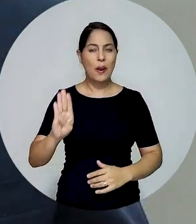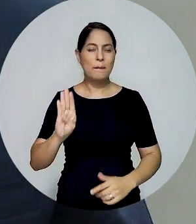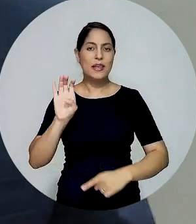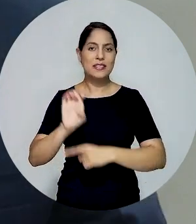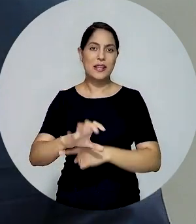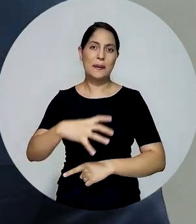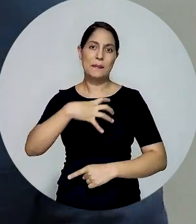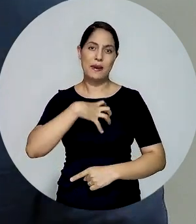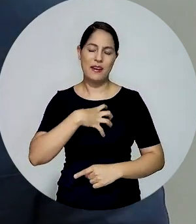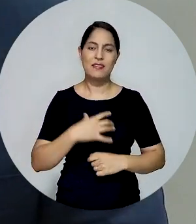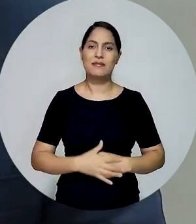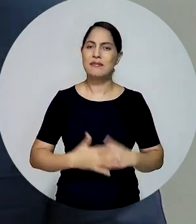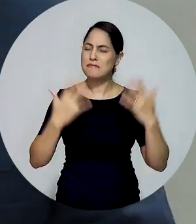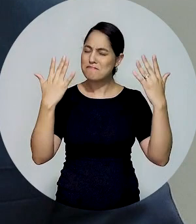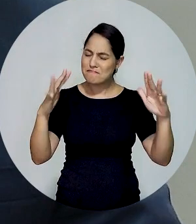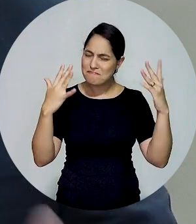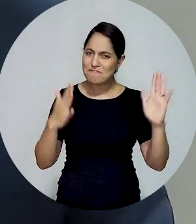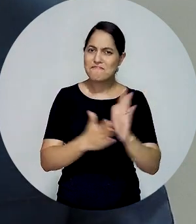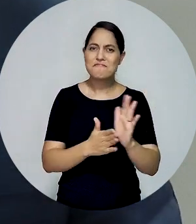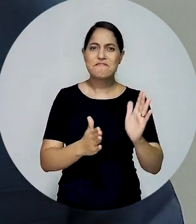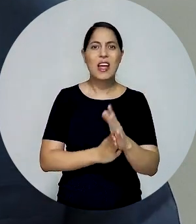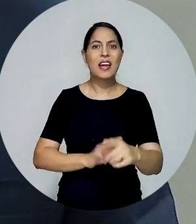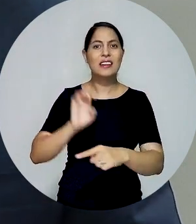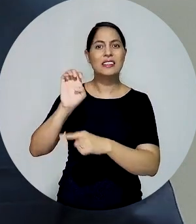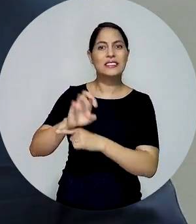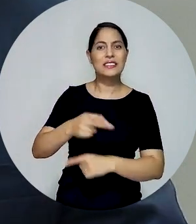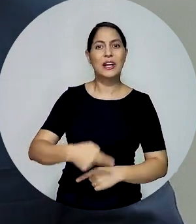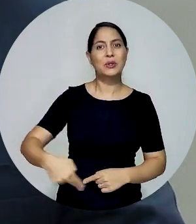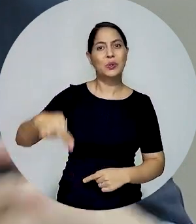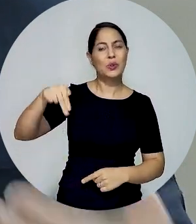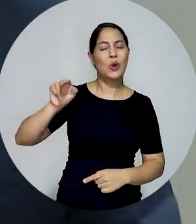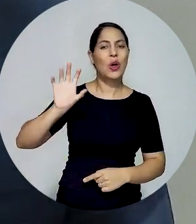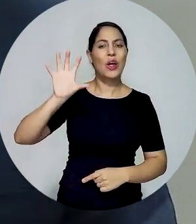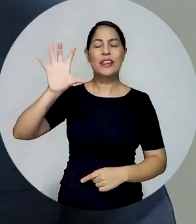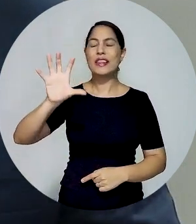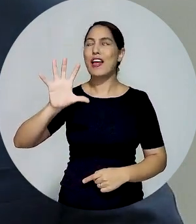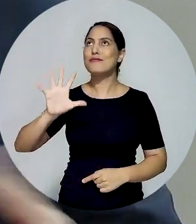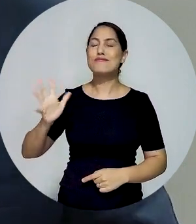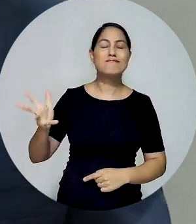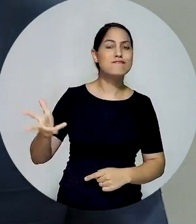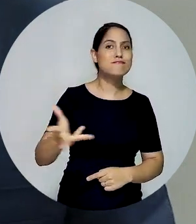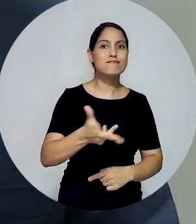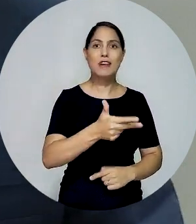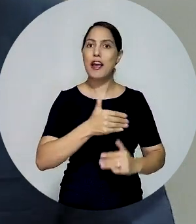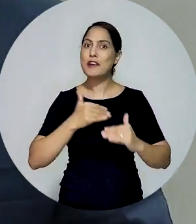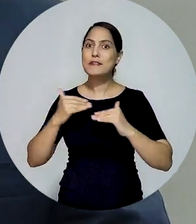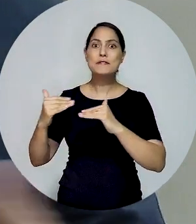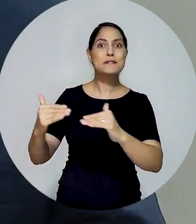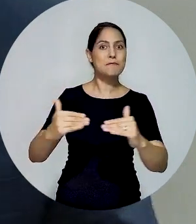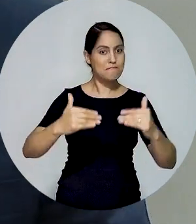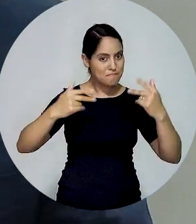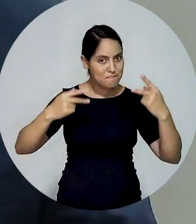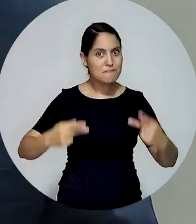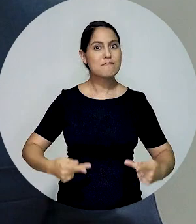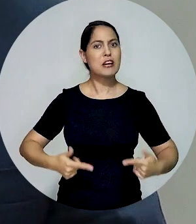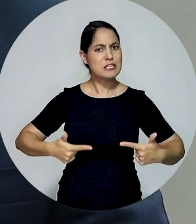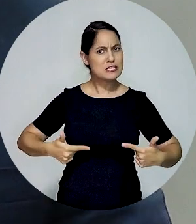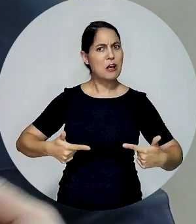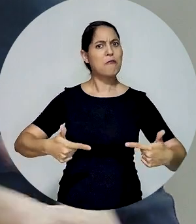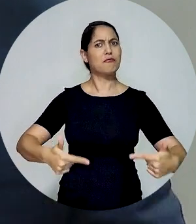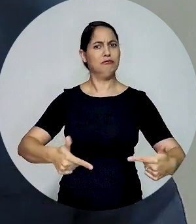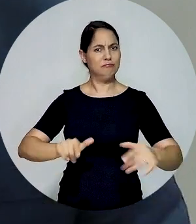a OAB Bahia, o Conselho Federal, toda a advocacia que tem que, no Nordeste, receber um evento de padrão